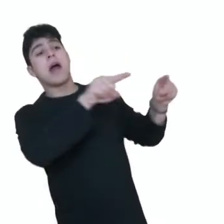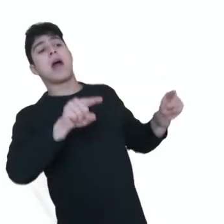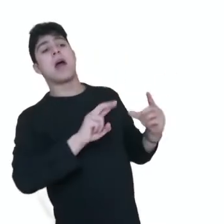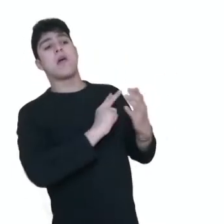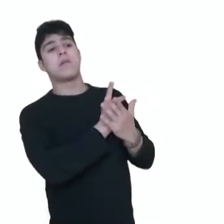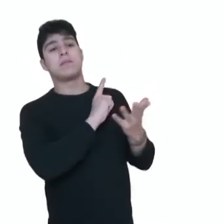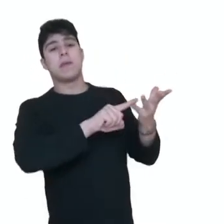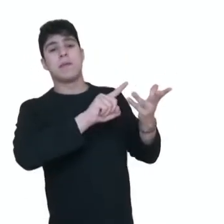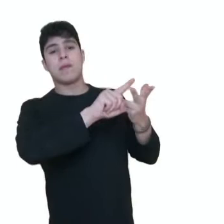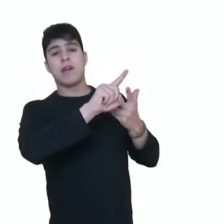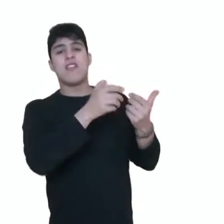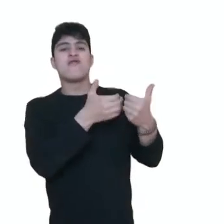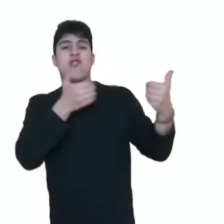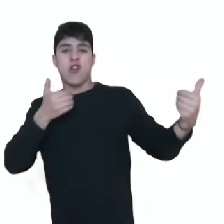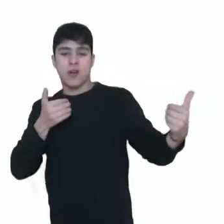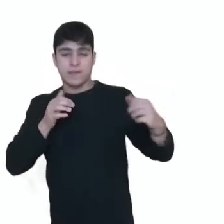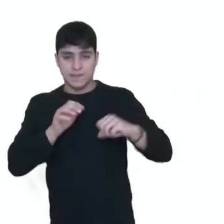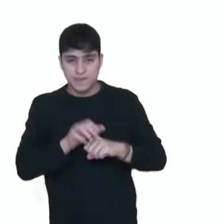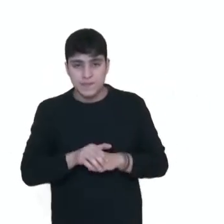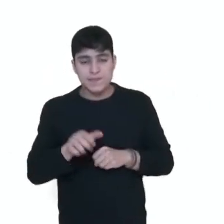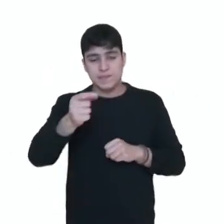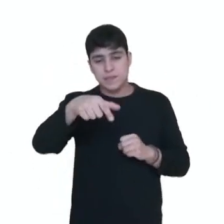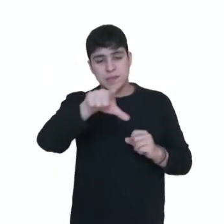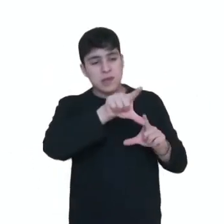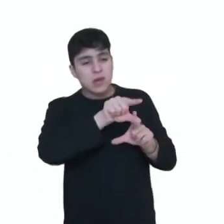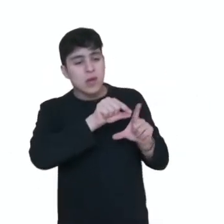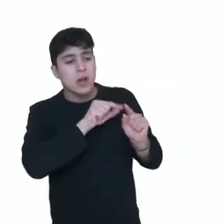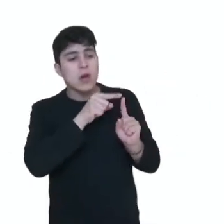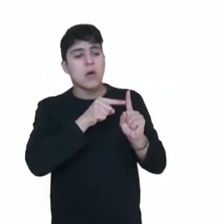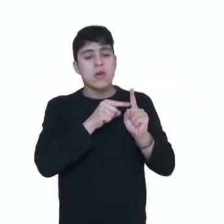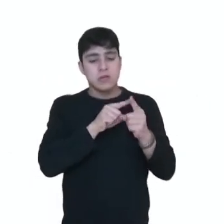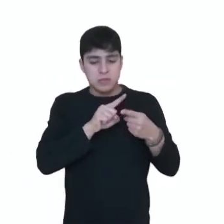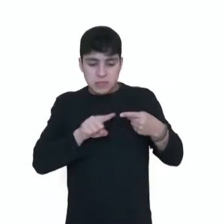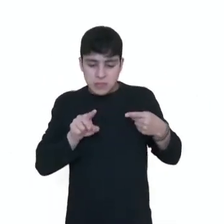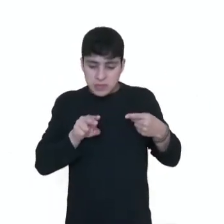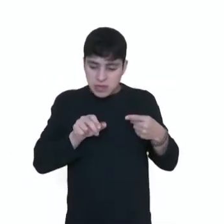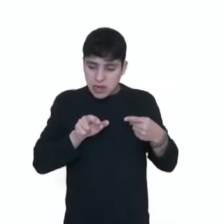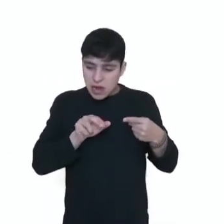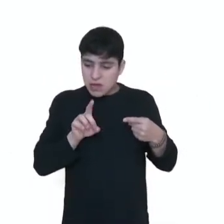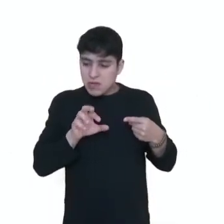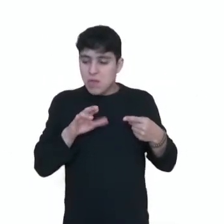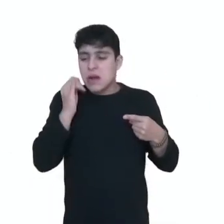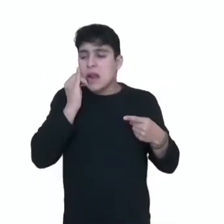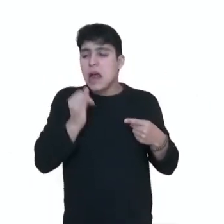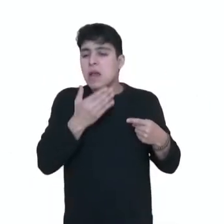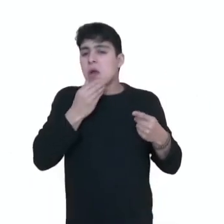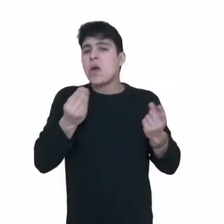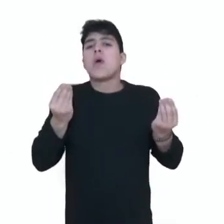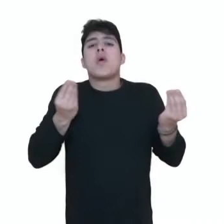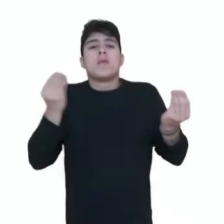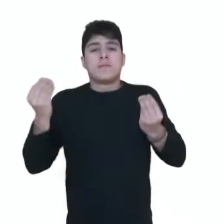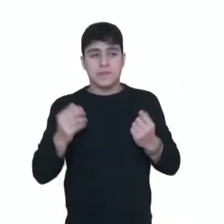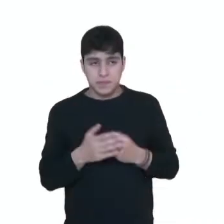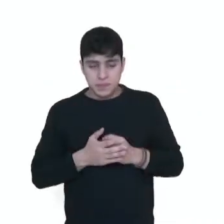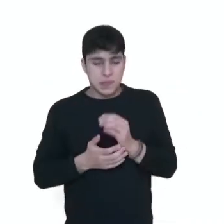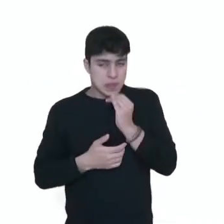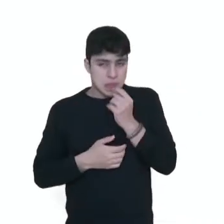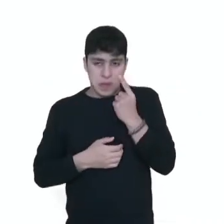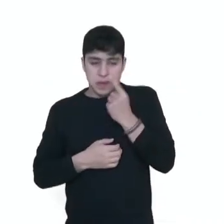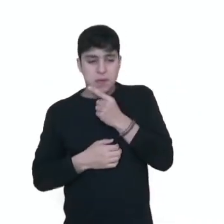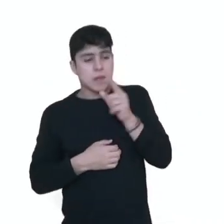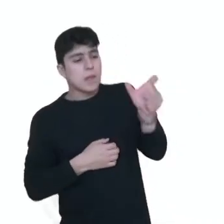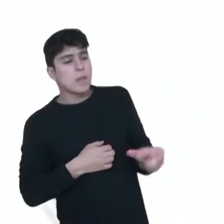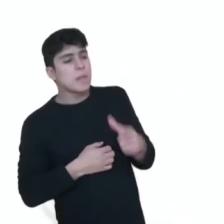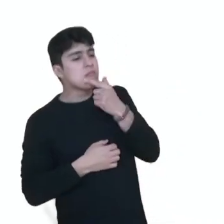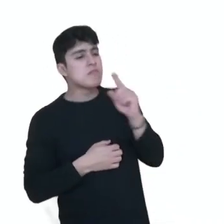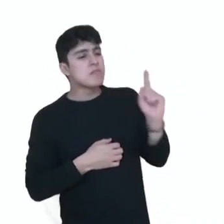outros, né? Então, vocês têm que escolher o tipo de narrador do conto de vocês. Olhem aqui um exemplo. O menino estava voltando a pé da